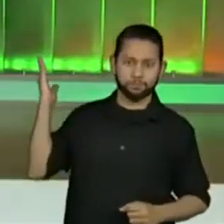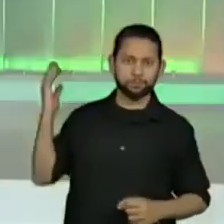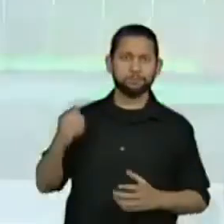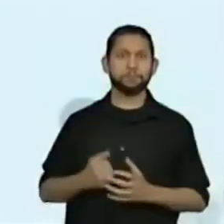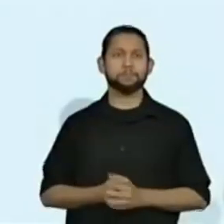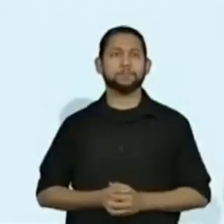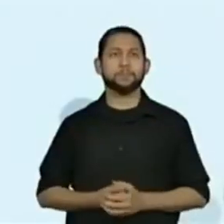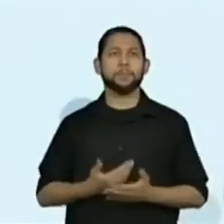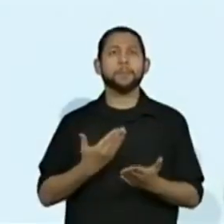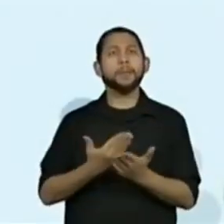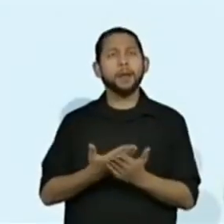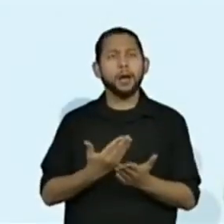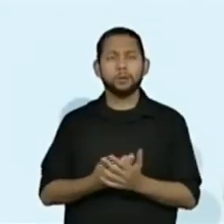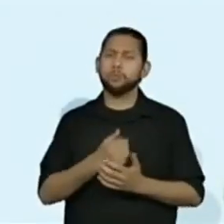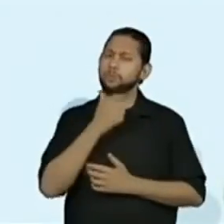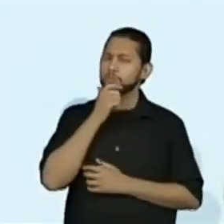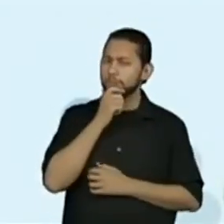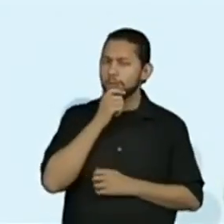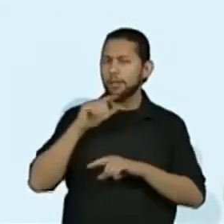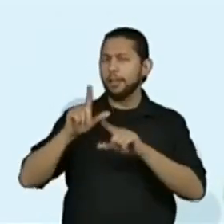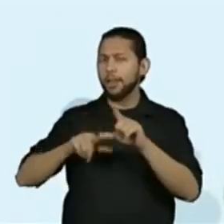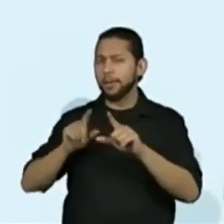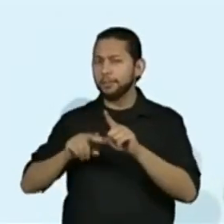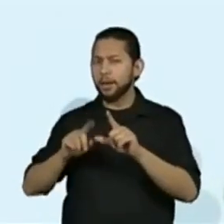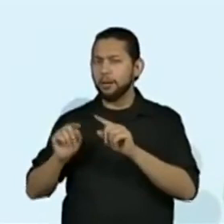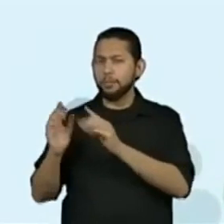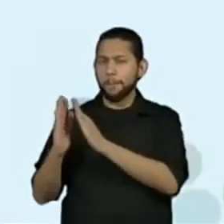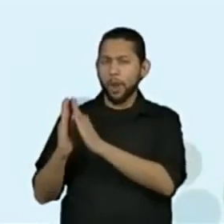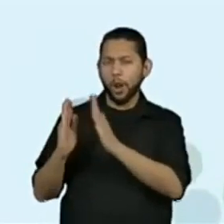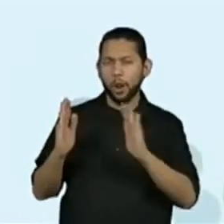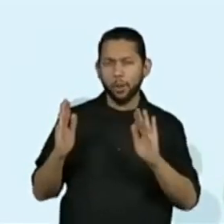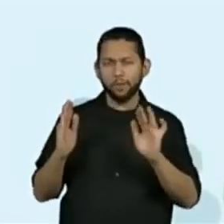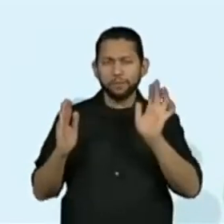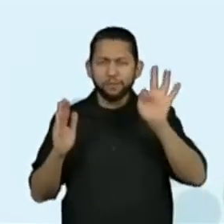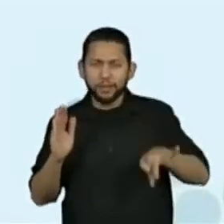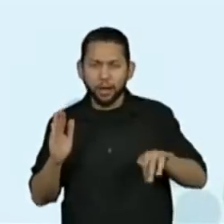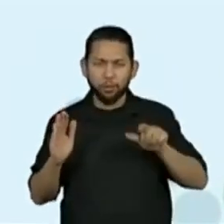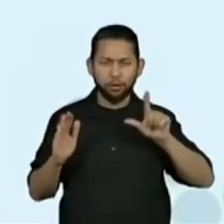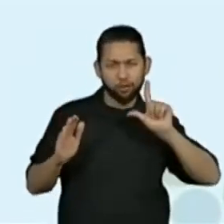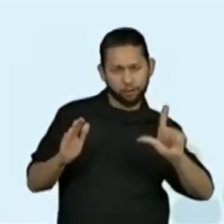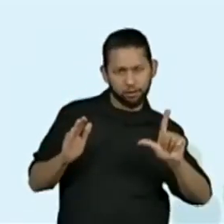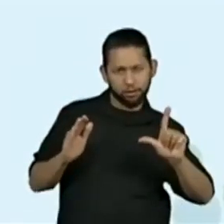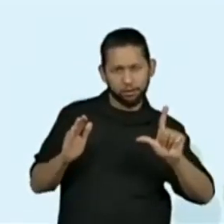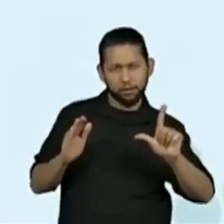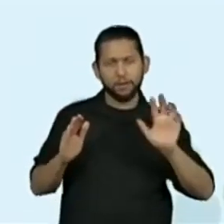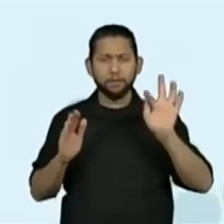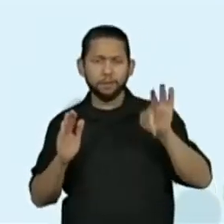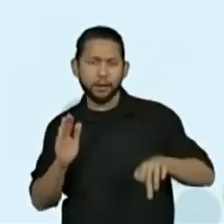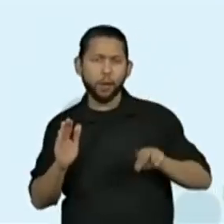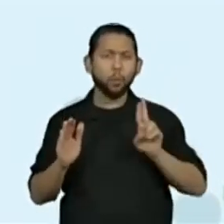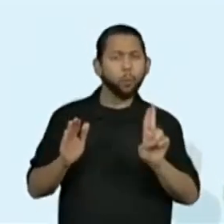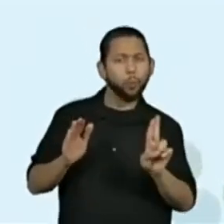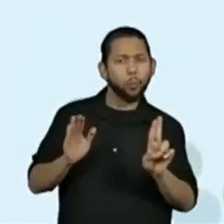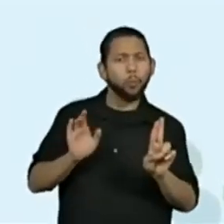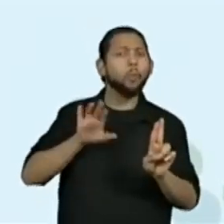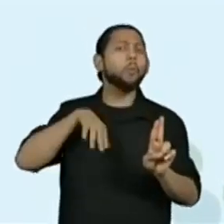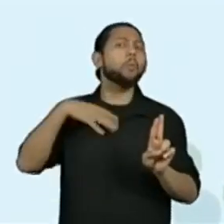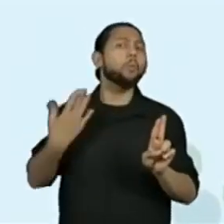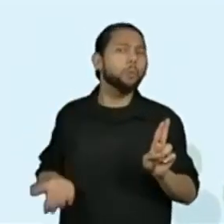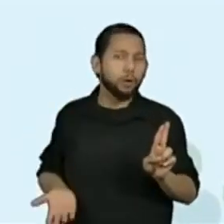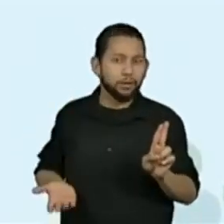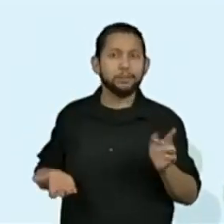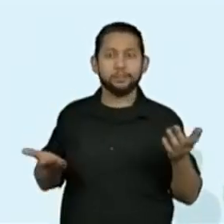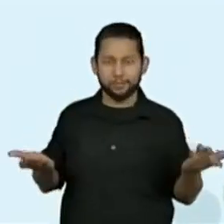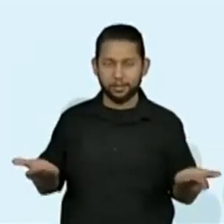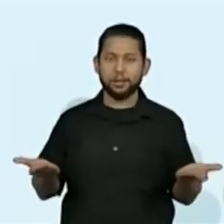Título da aula, termina com L ou com U? Disciplina, língua portuguesa, quarto ano,